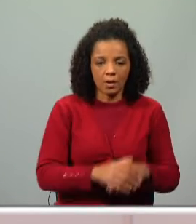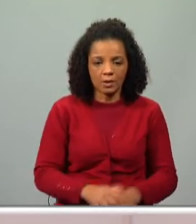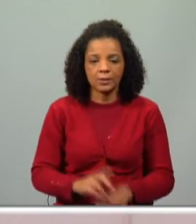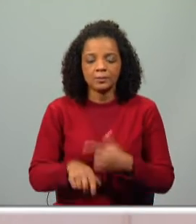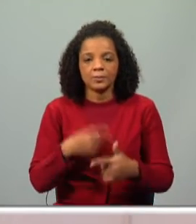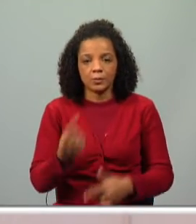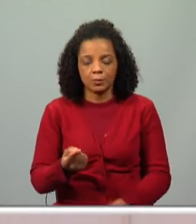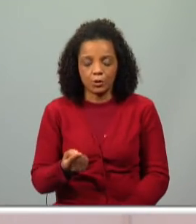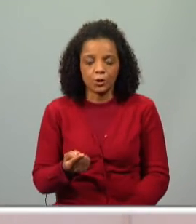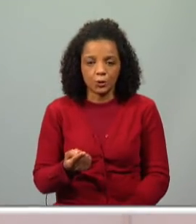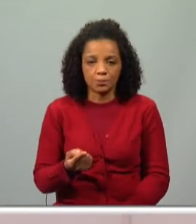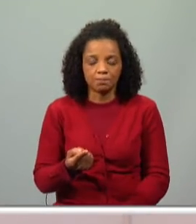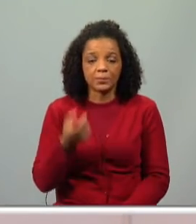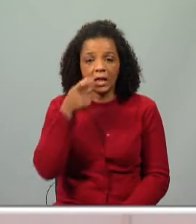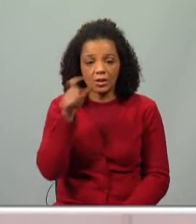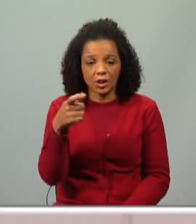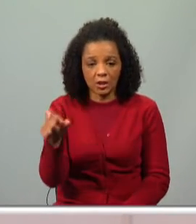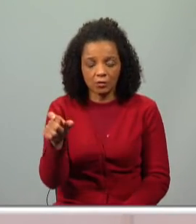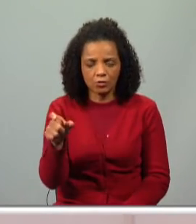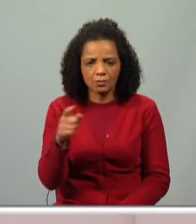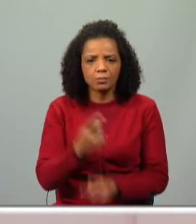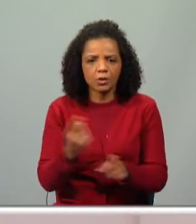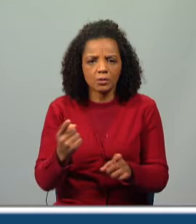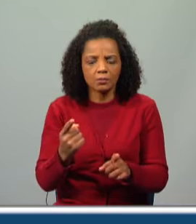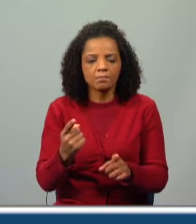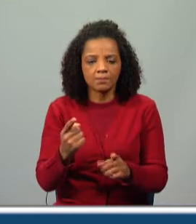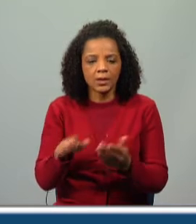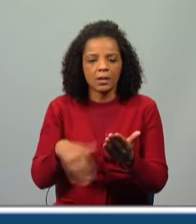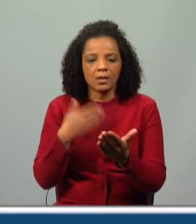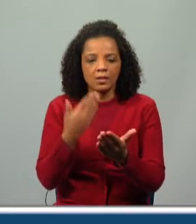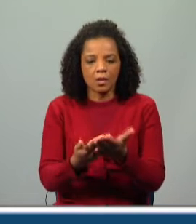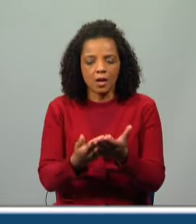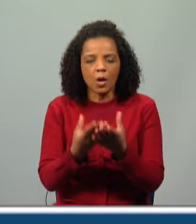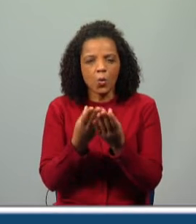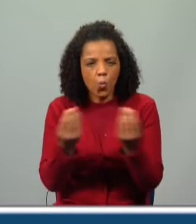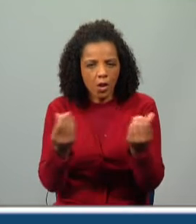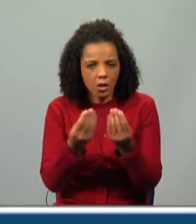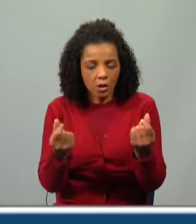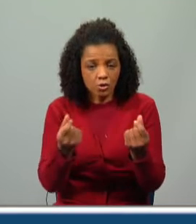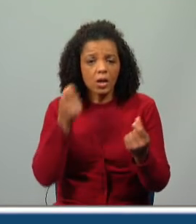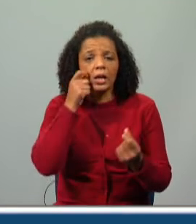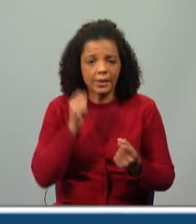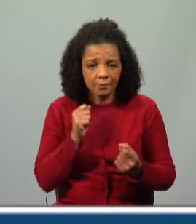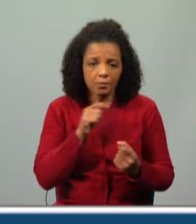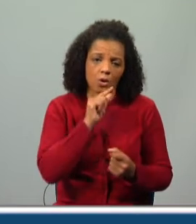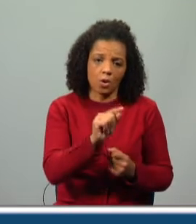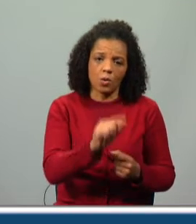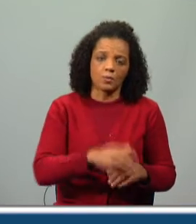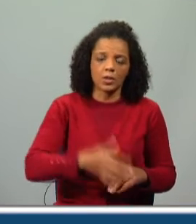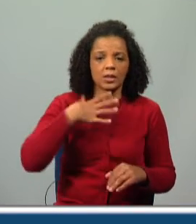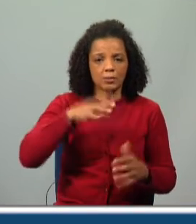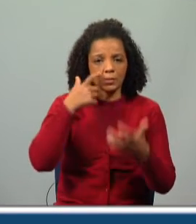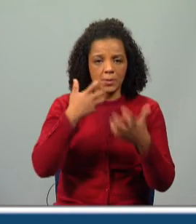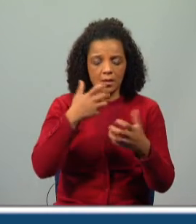temos que, lá está, adjetivos, que servem para quê? Atribuir qualidades. A quem? Aos nomes que queremos